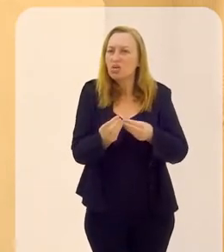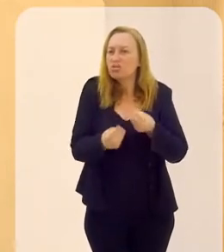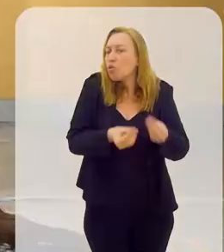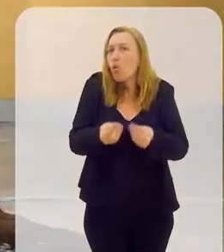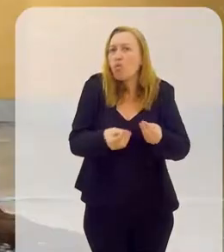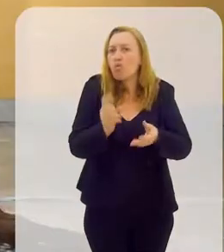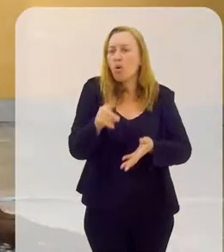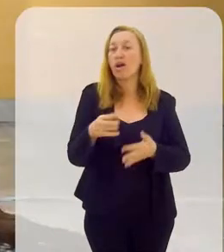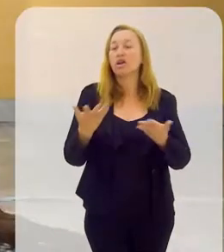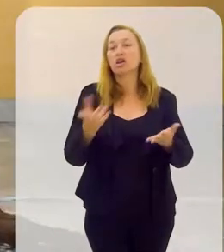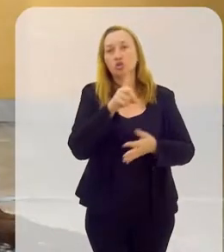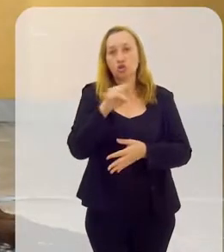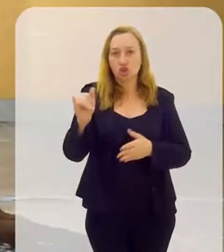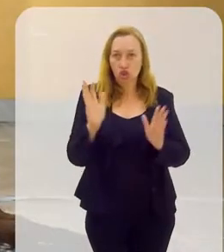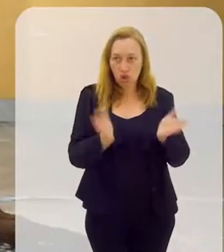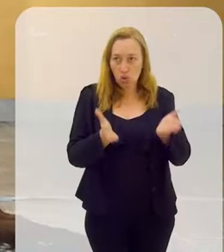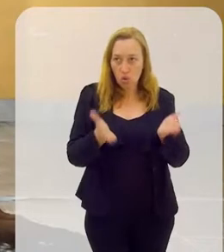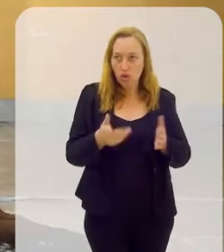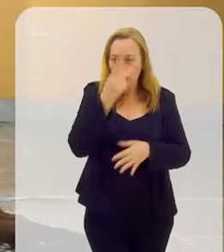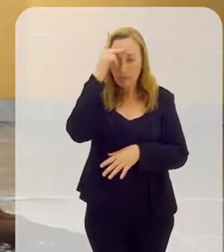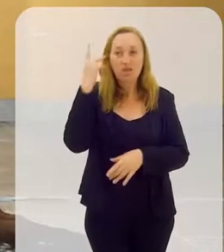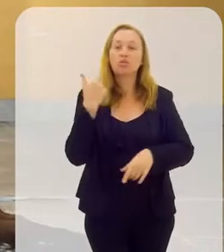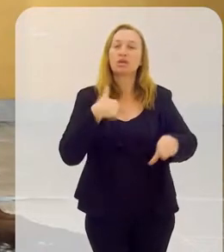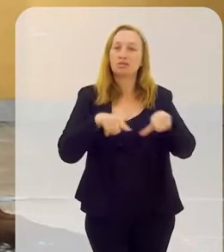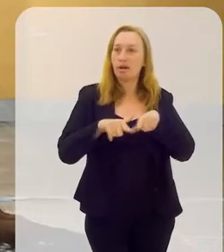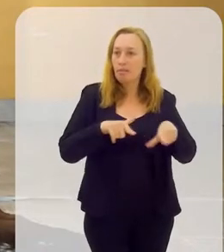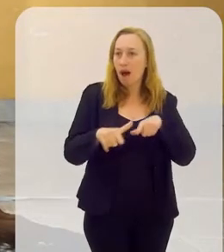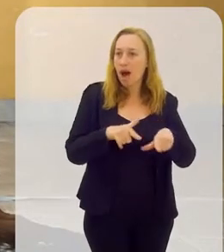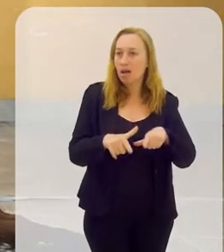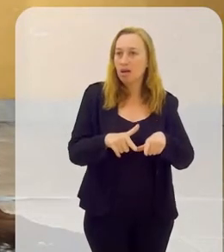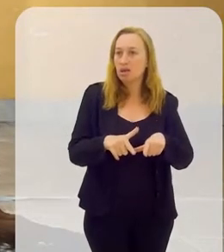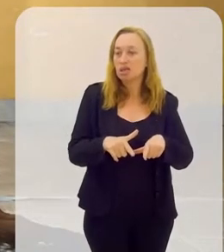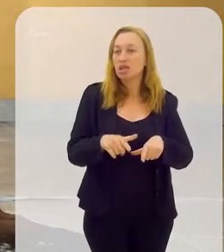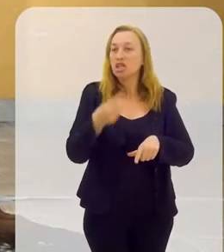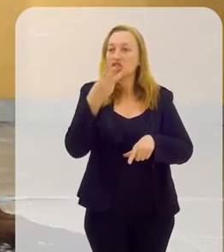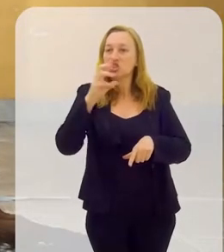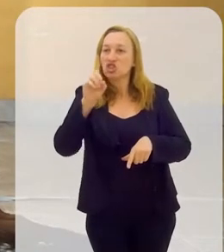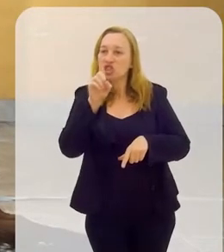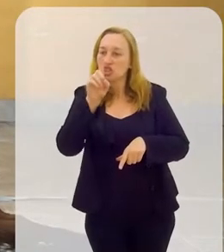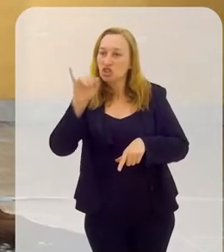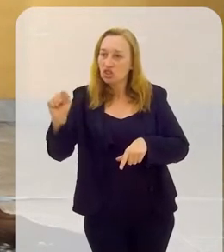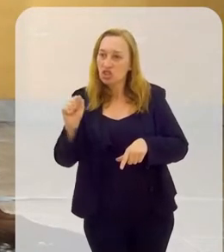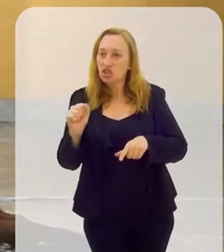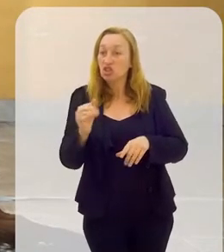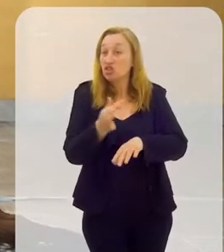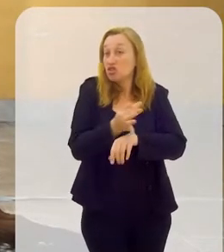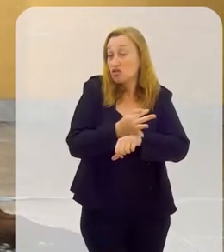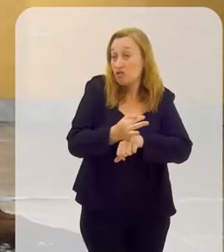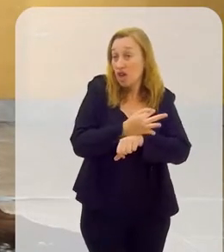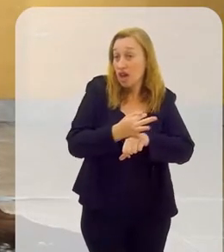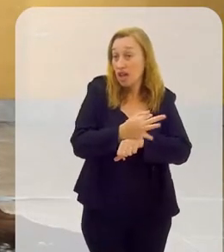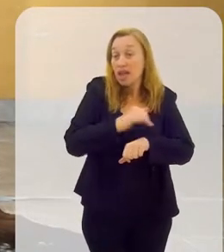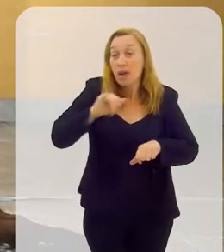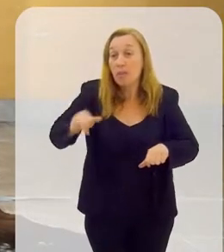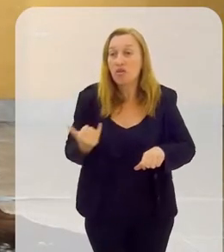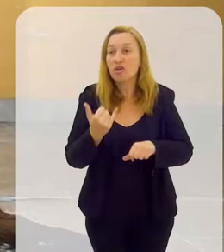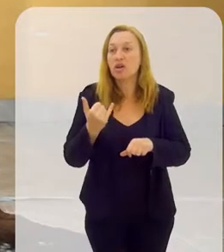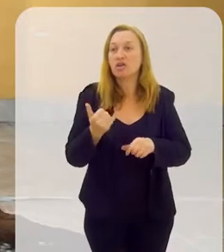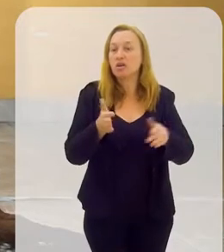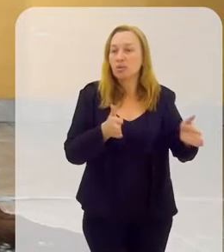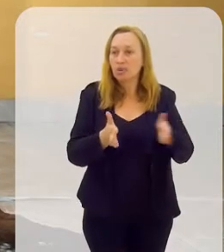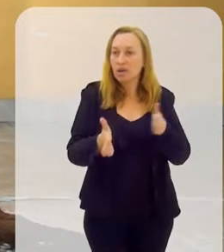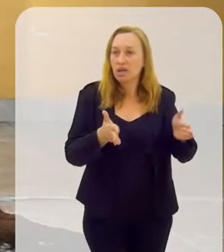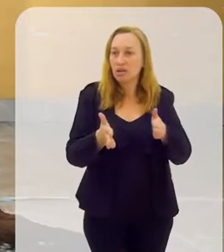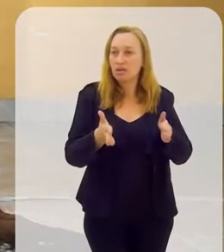resguardo? Nos dias de hoje, uma pessoa que trabalha, né, que tira os seus 30 dias de férias e aproveita